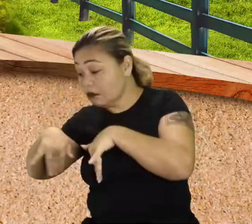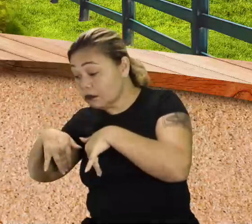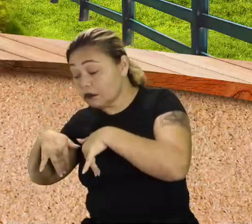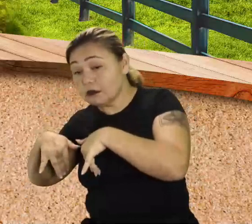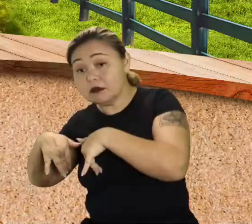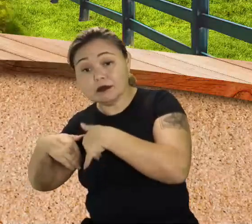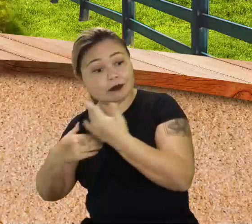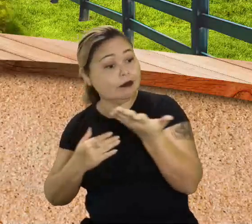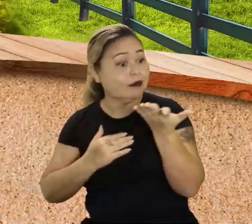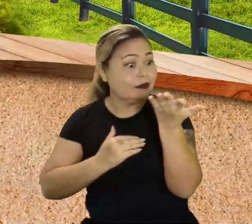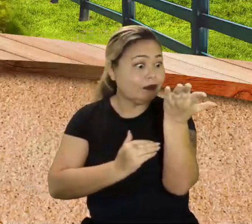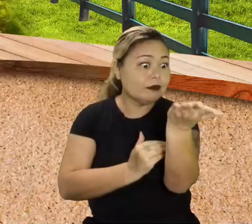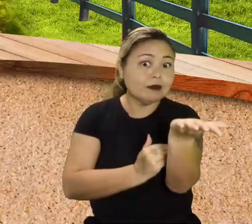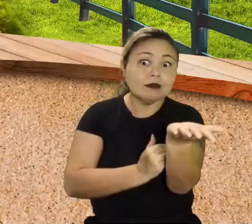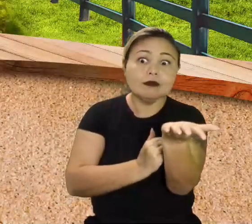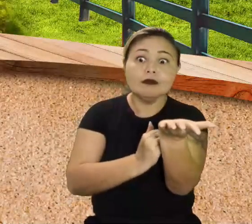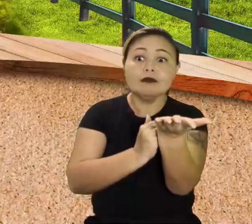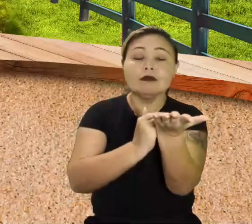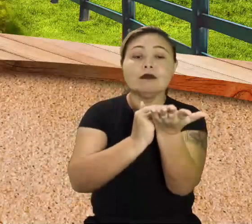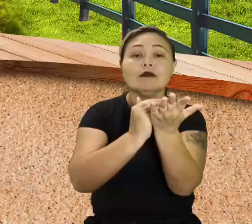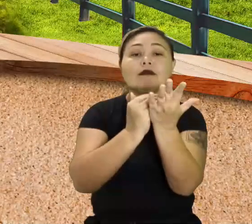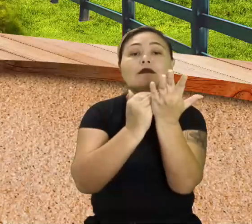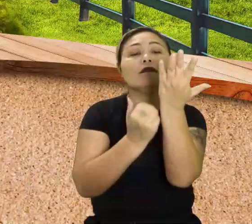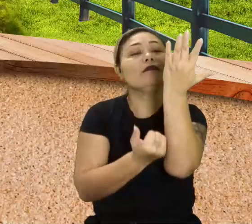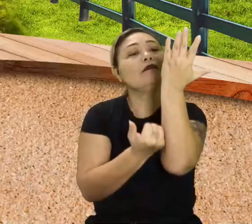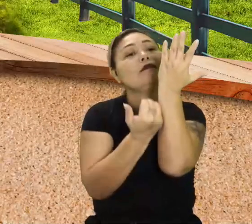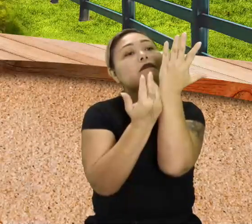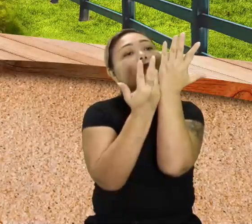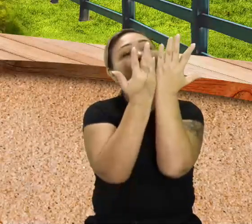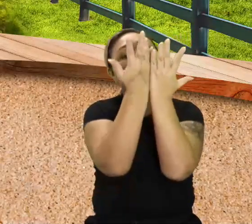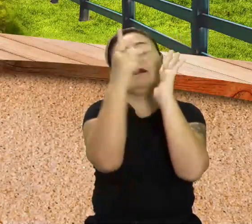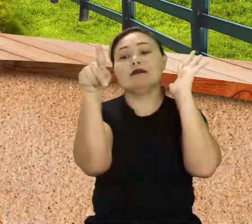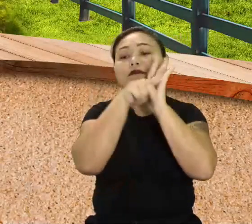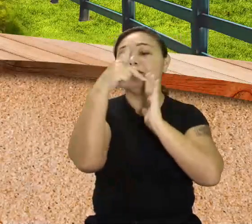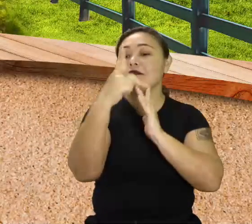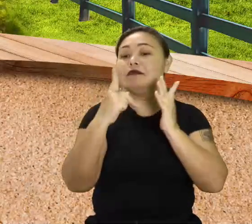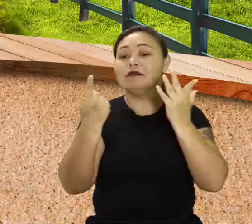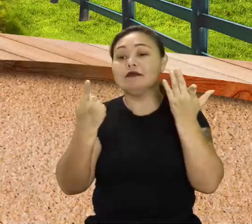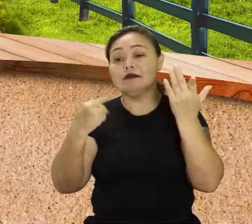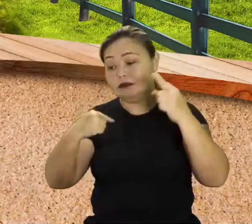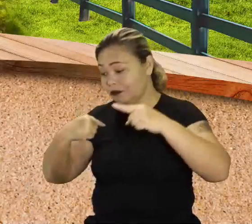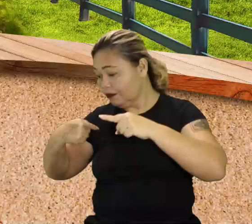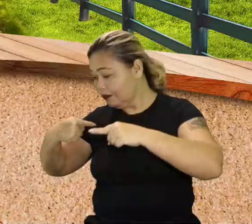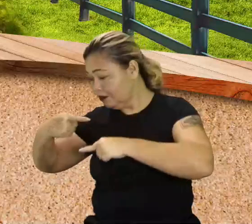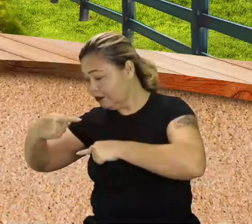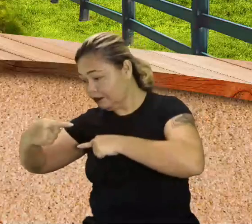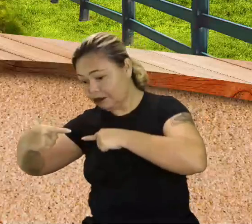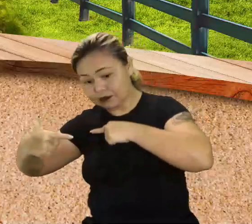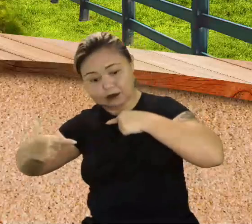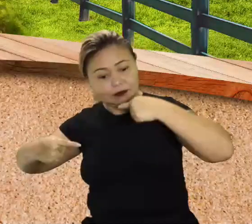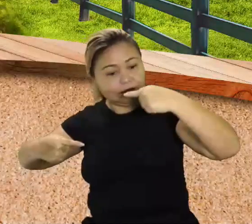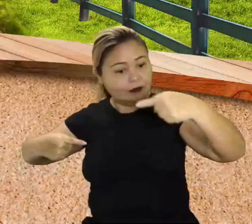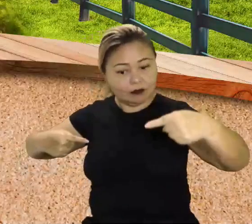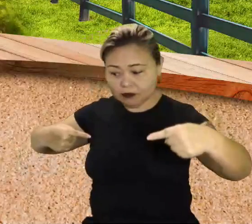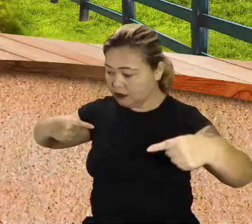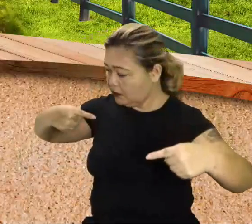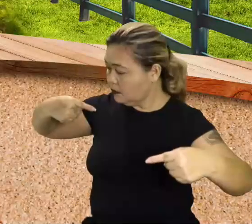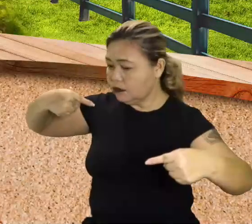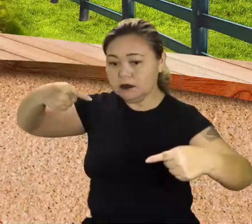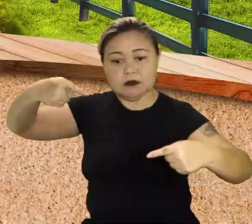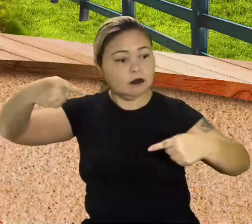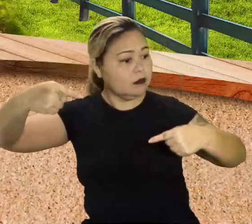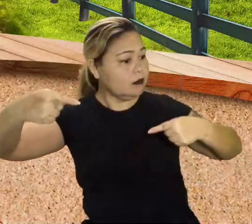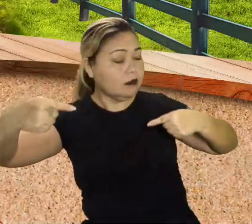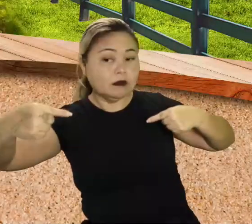produção, inicie a planta nativa a produzir. Então, isso é sequencialmente. O que devemos tomar cuidado?